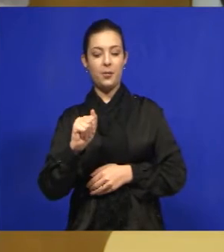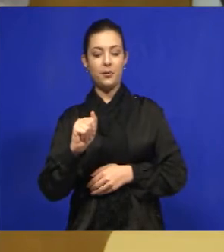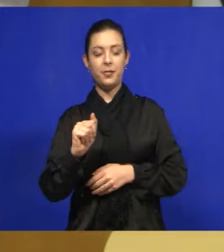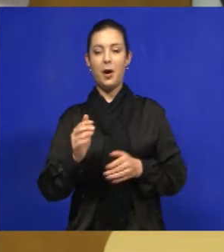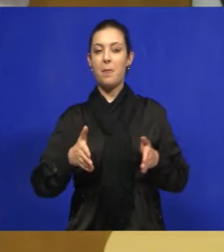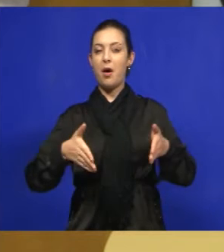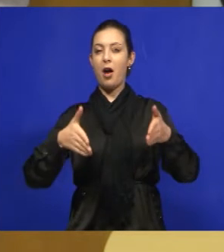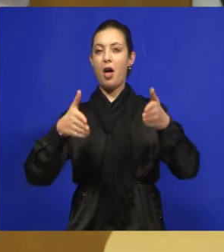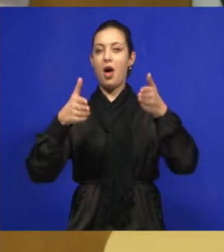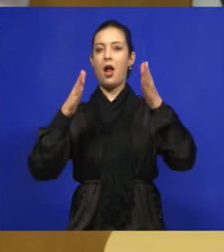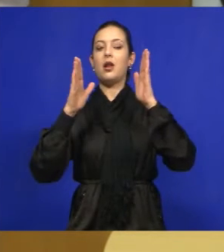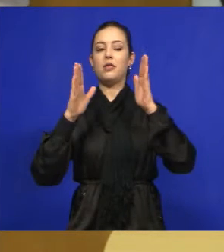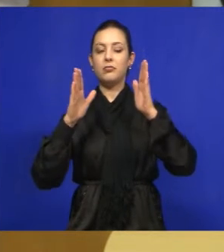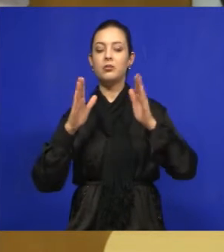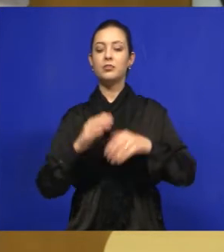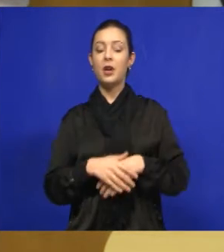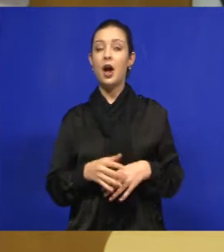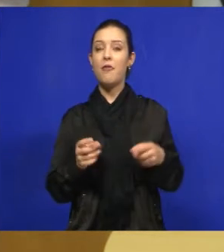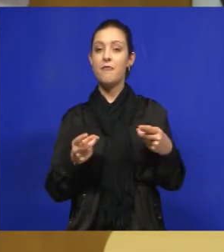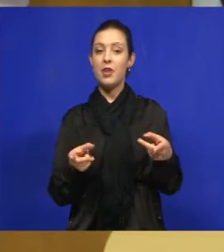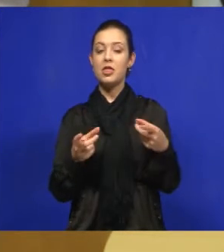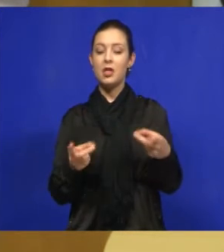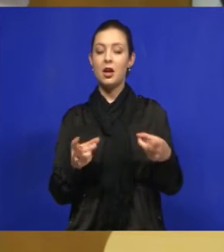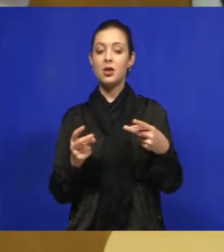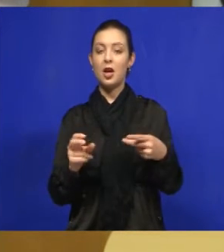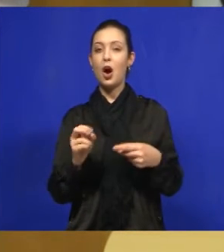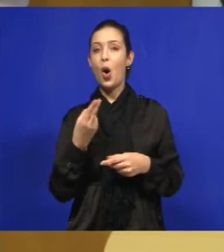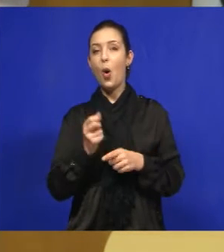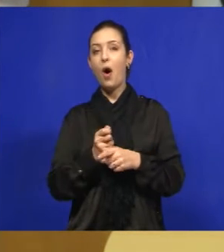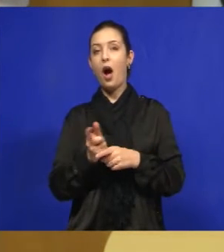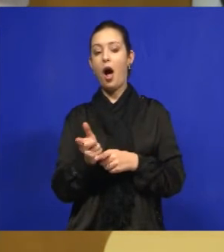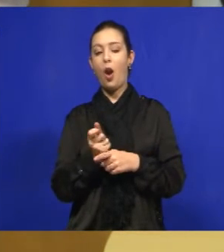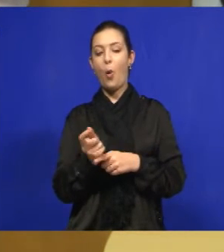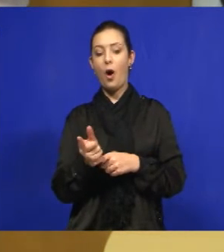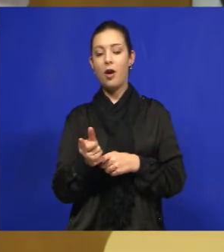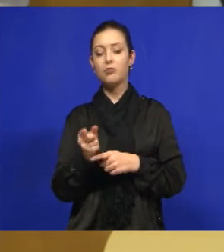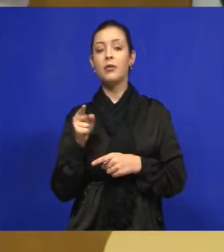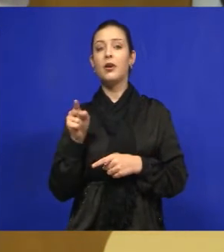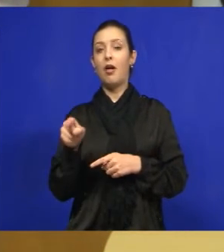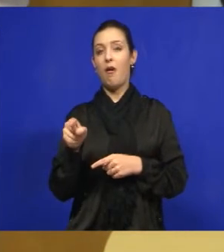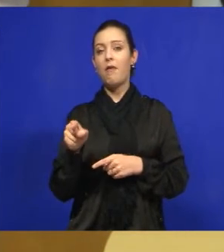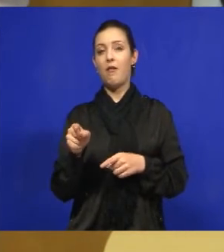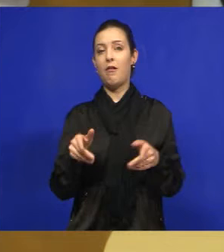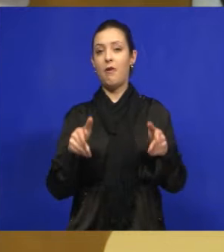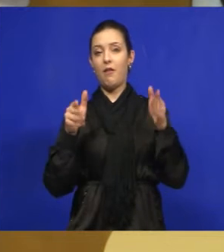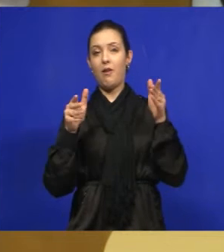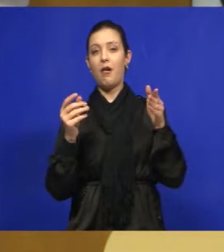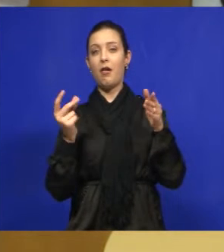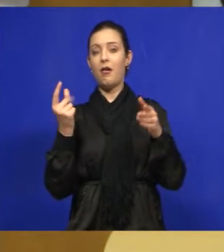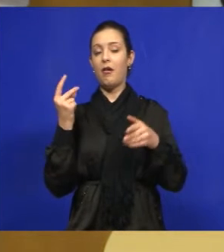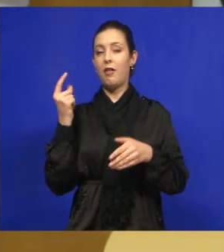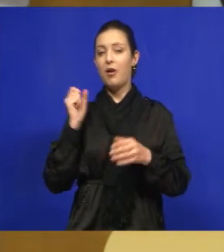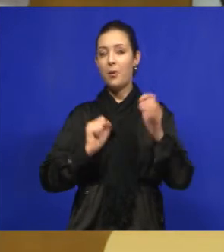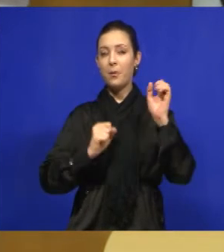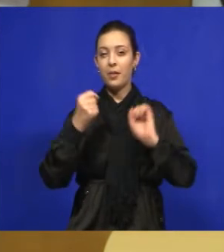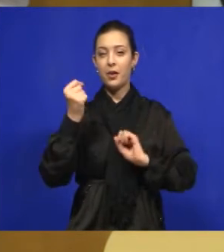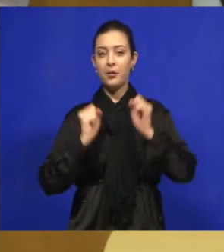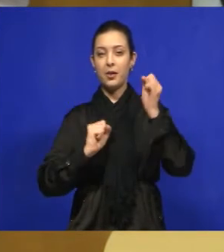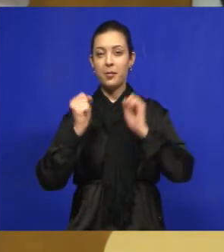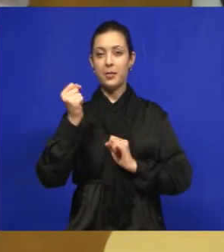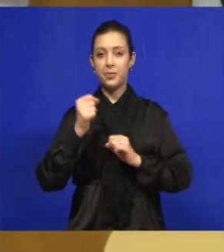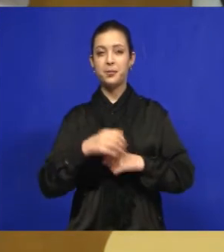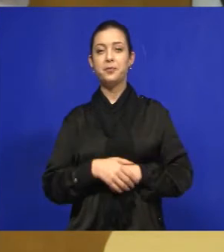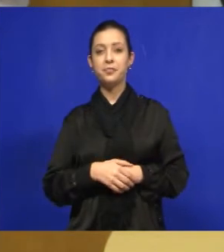enorme está lá para a venda ou para a locação. Naquele prédio ali, quando funcionava uma grande fábrica de